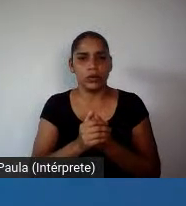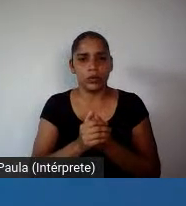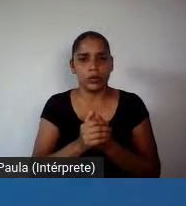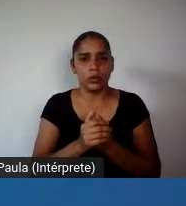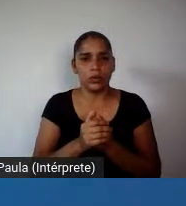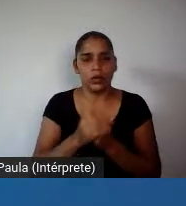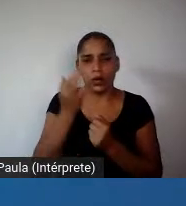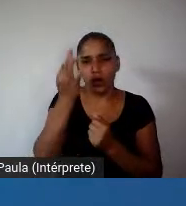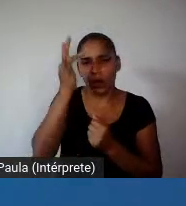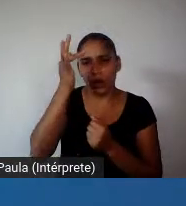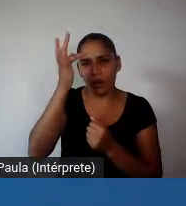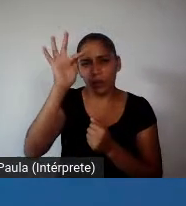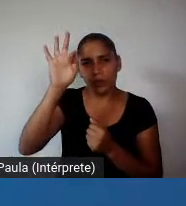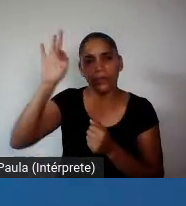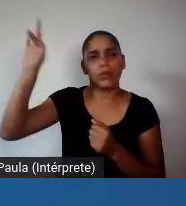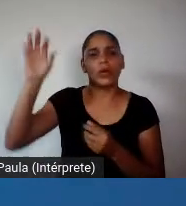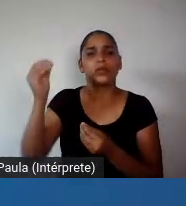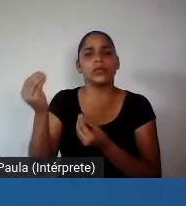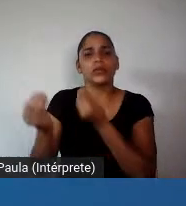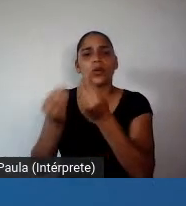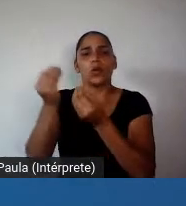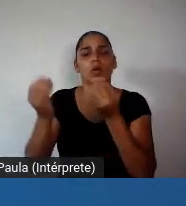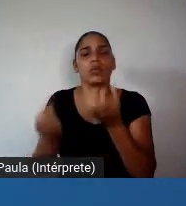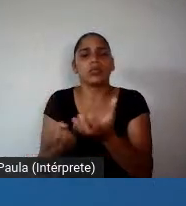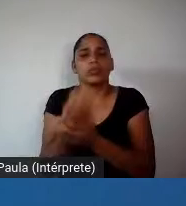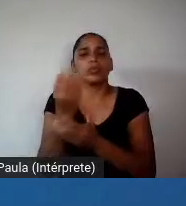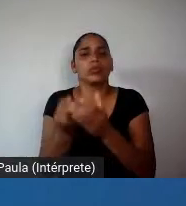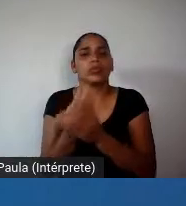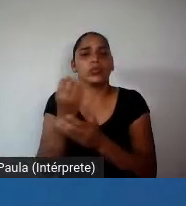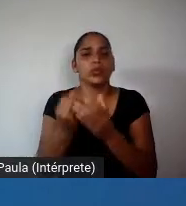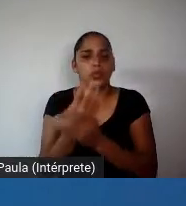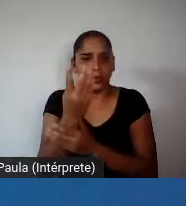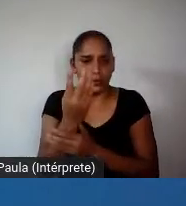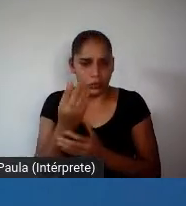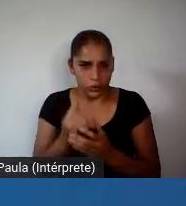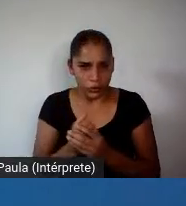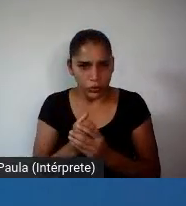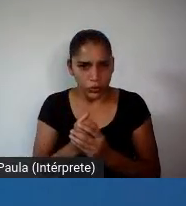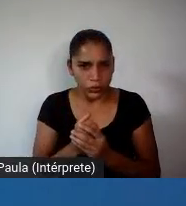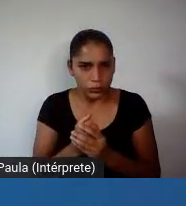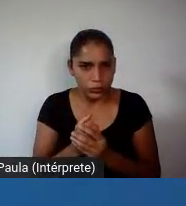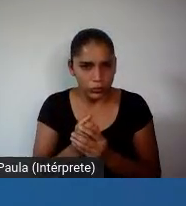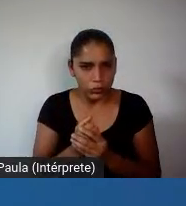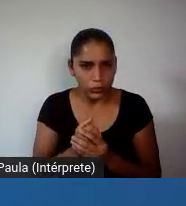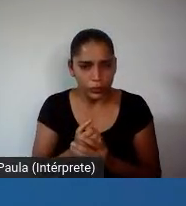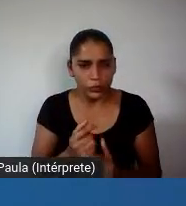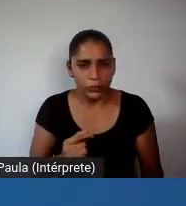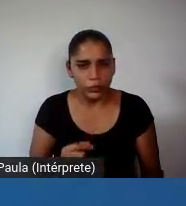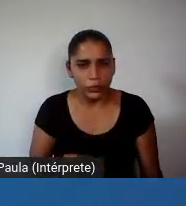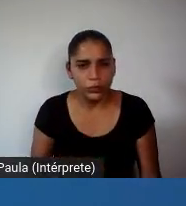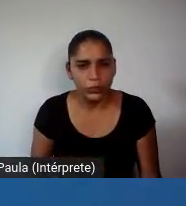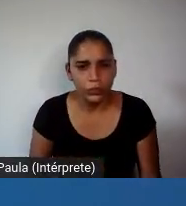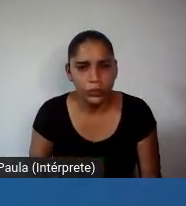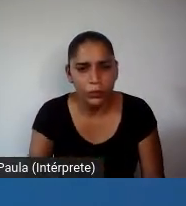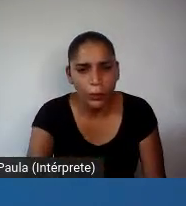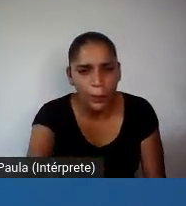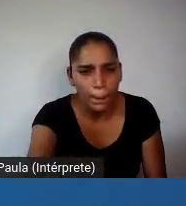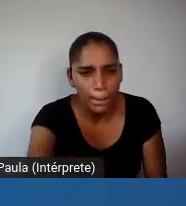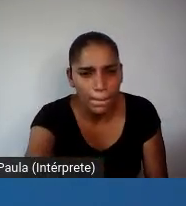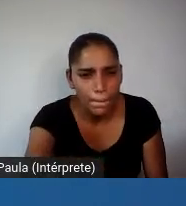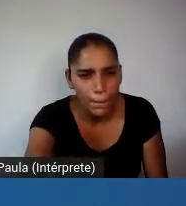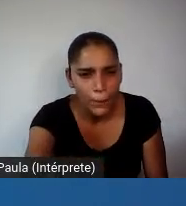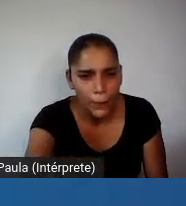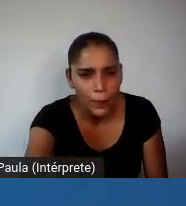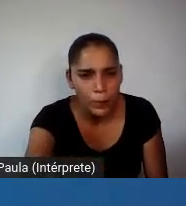não produza aqueles produtos mais essenciais para a vida. O Biden, que foi um grande avanço em relação ao Trump, mas o